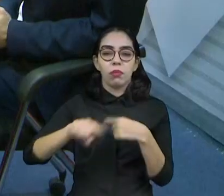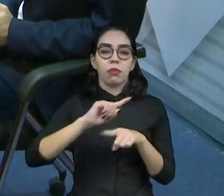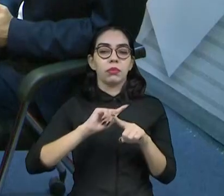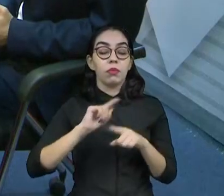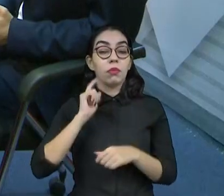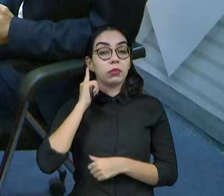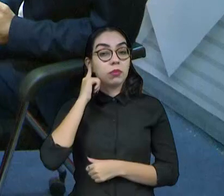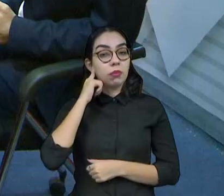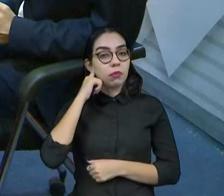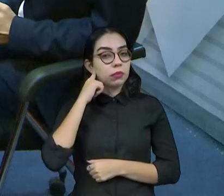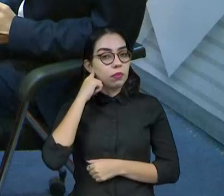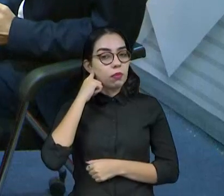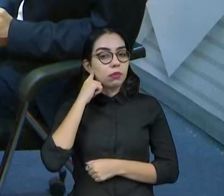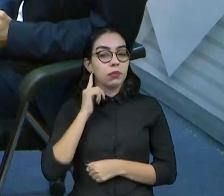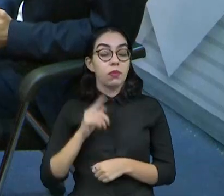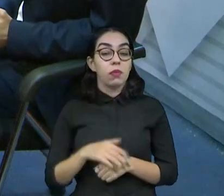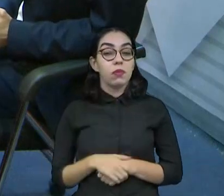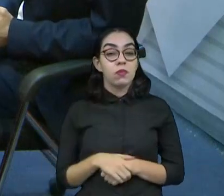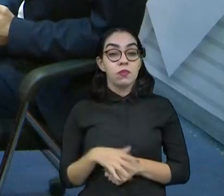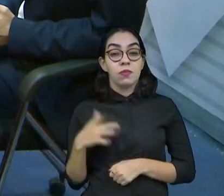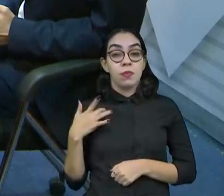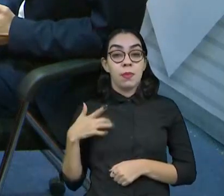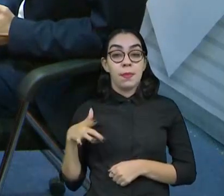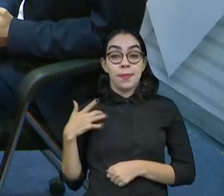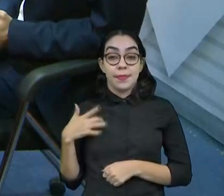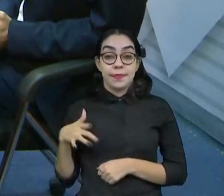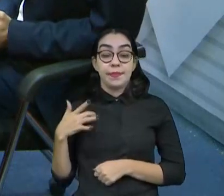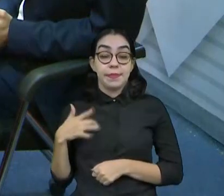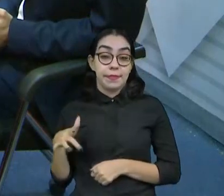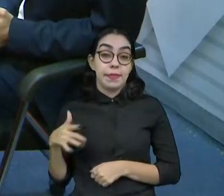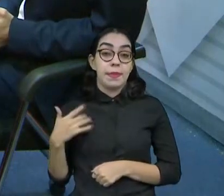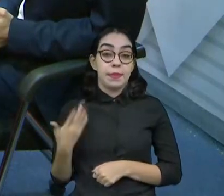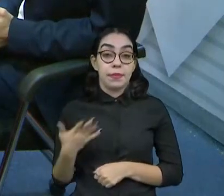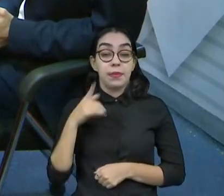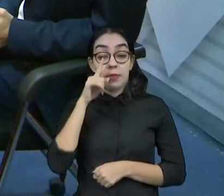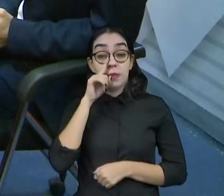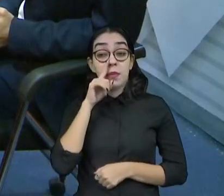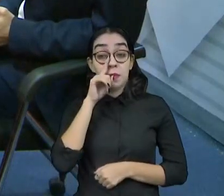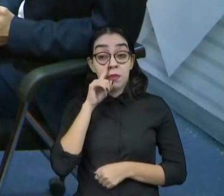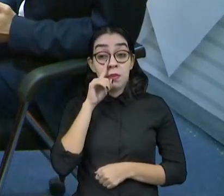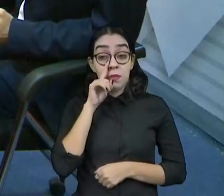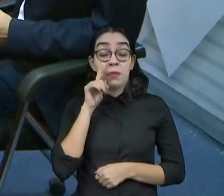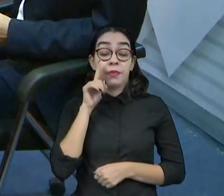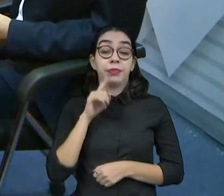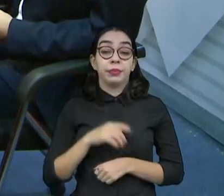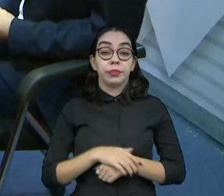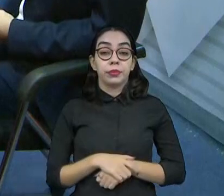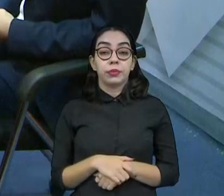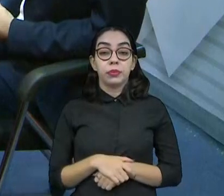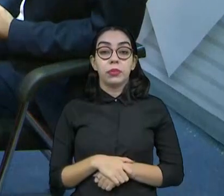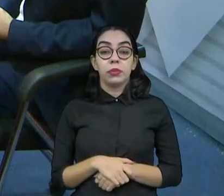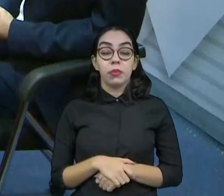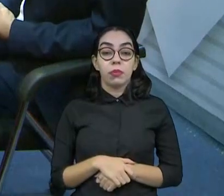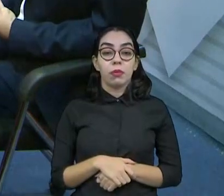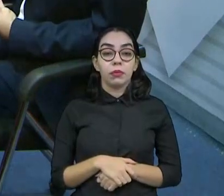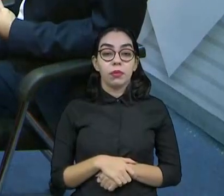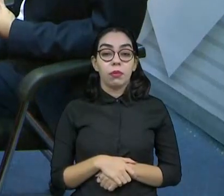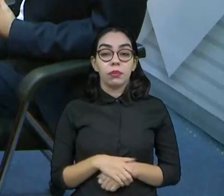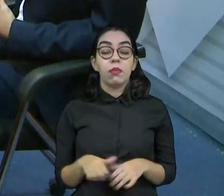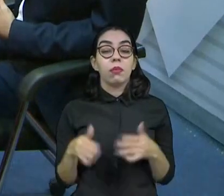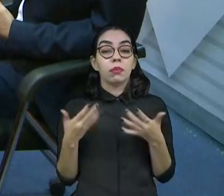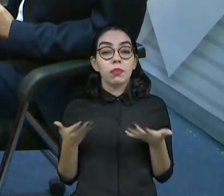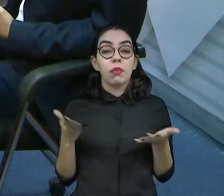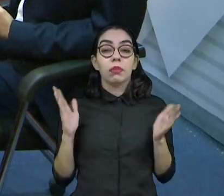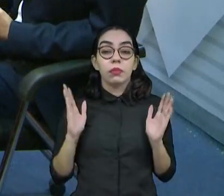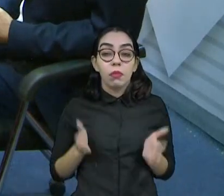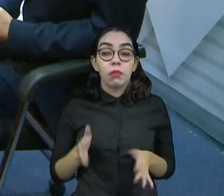período, você diz sim para o coitado do entrevistador. depois você exclui, né? Porque é perigoso também. Exatamente. Mas já teve casos, né? Teve casos de